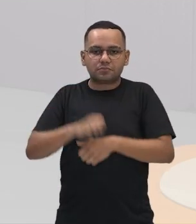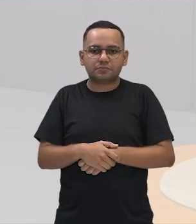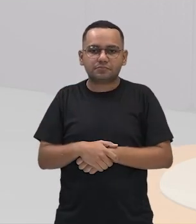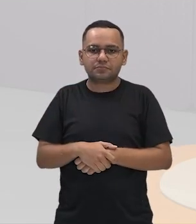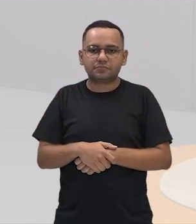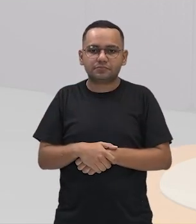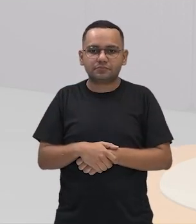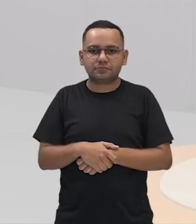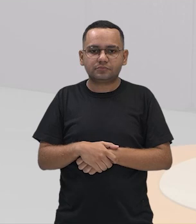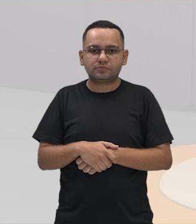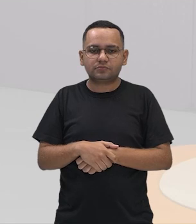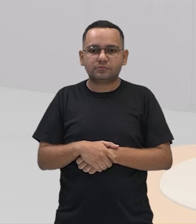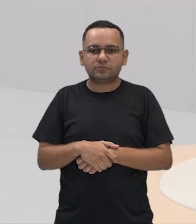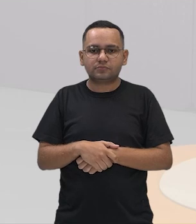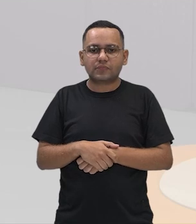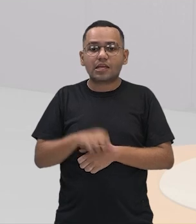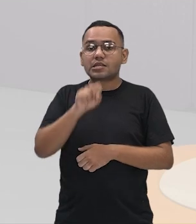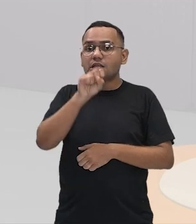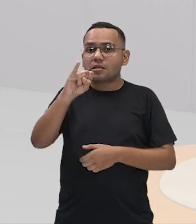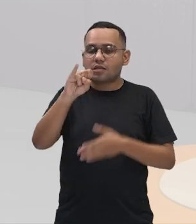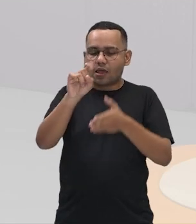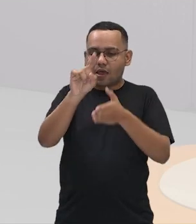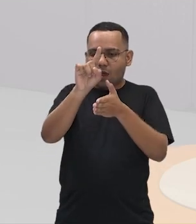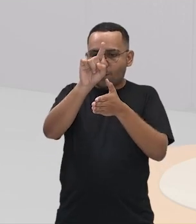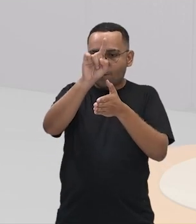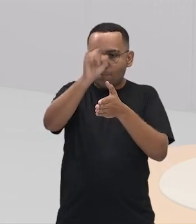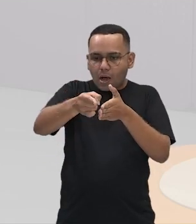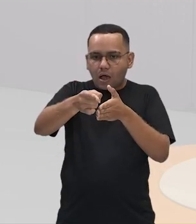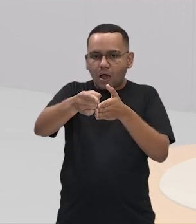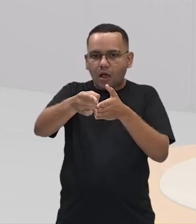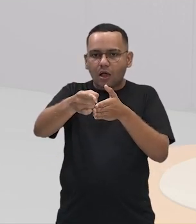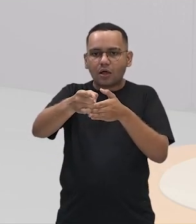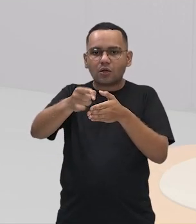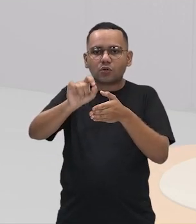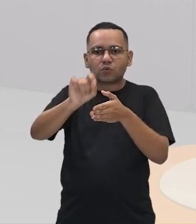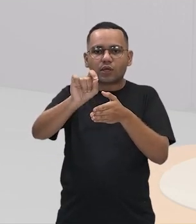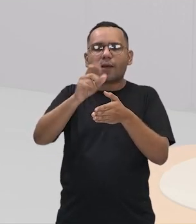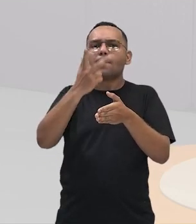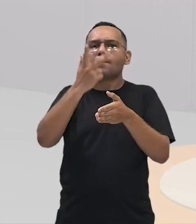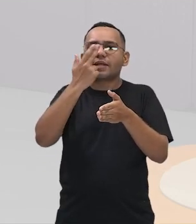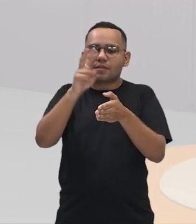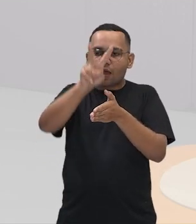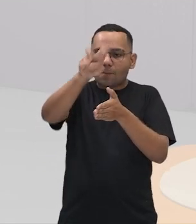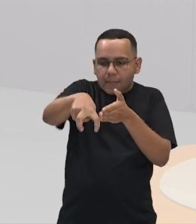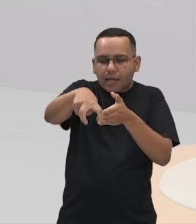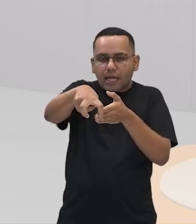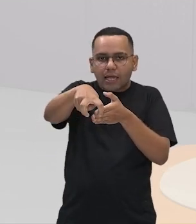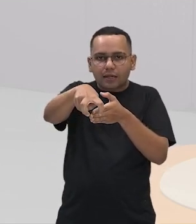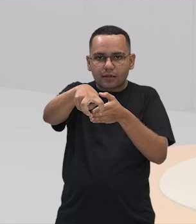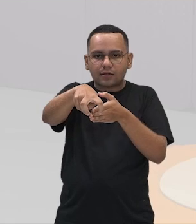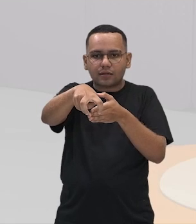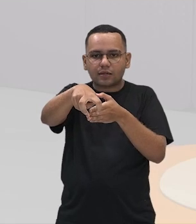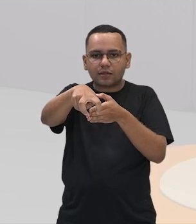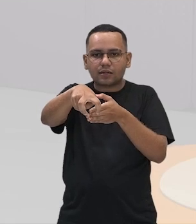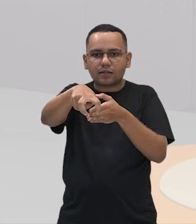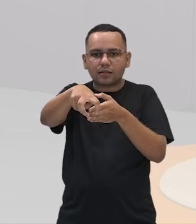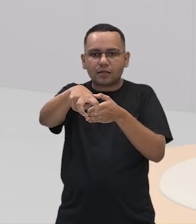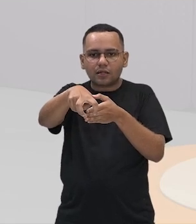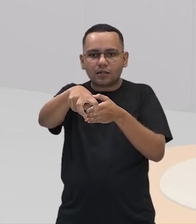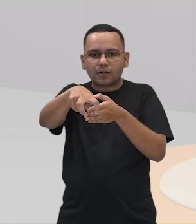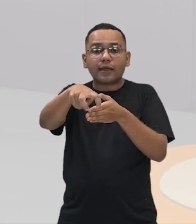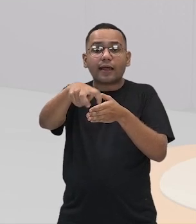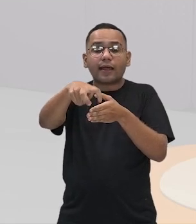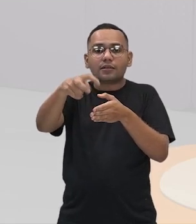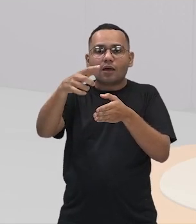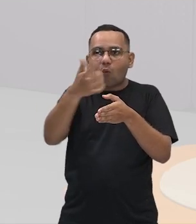desciam essa ponte, ela cravava aquele bico parecido com um bico de covo no navio inimigo e ele ficava,